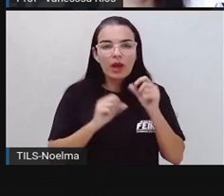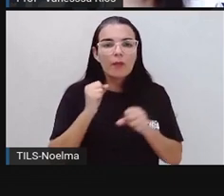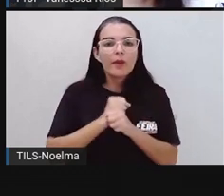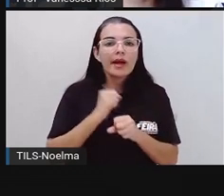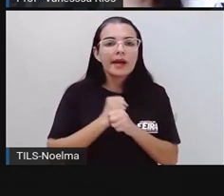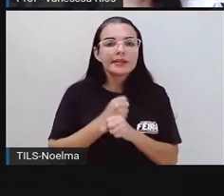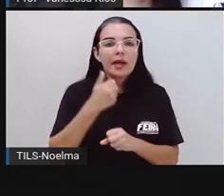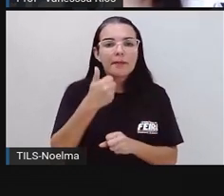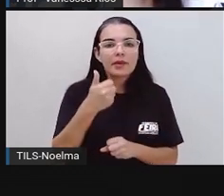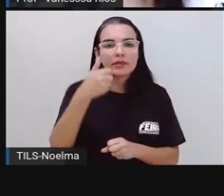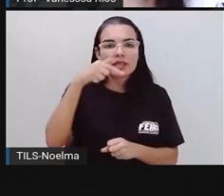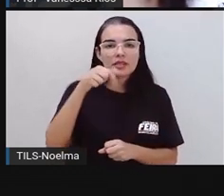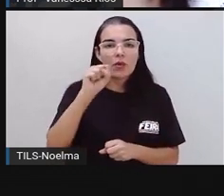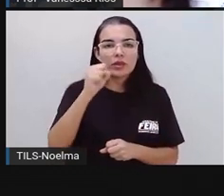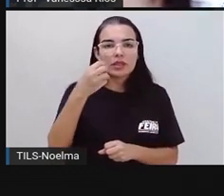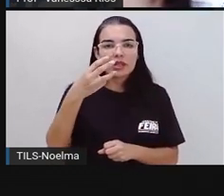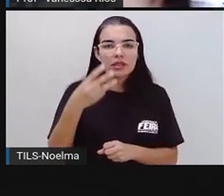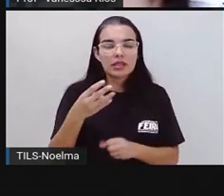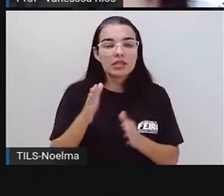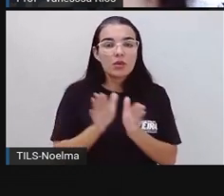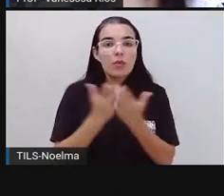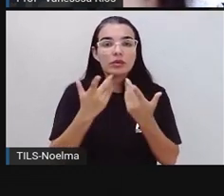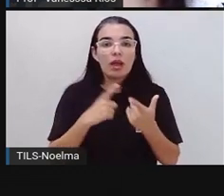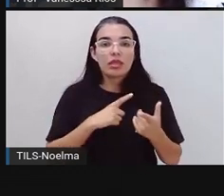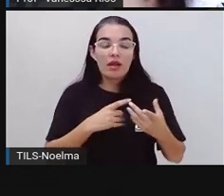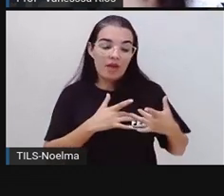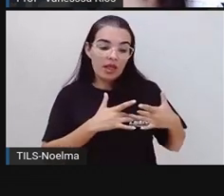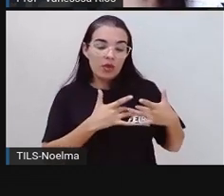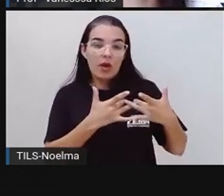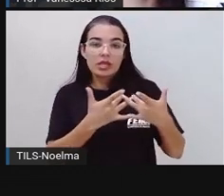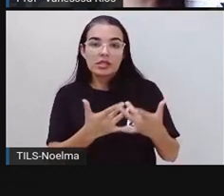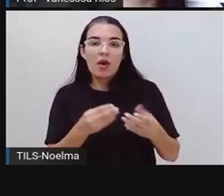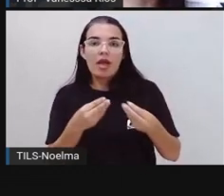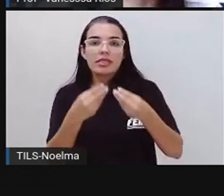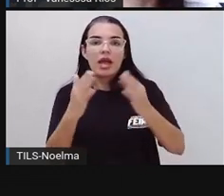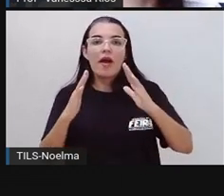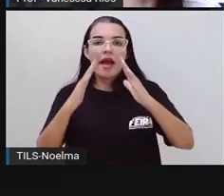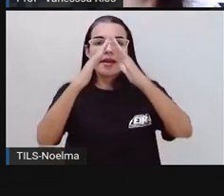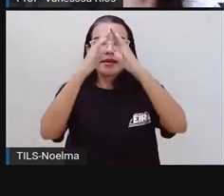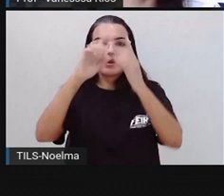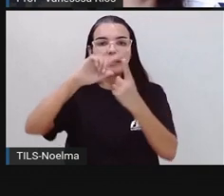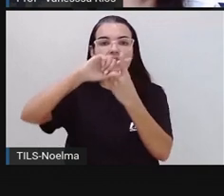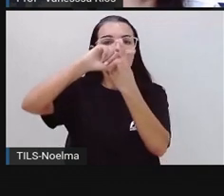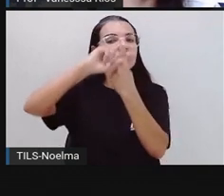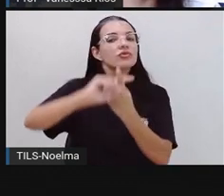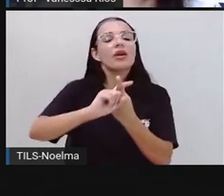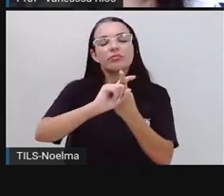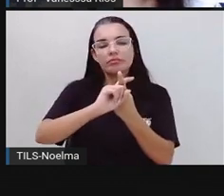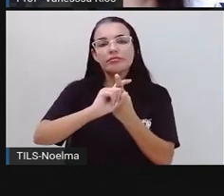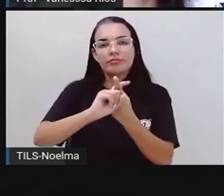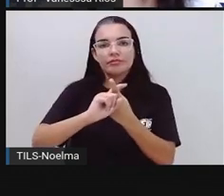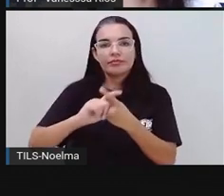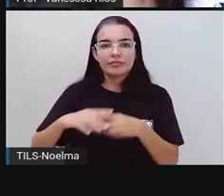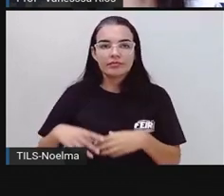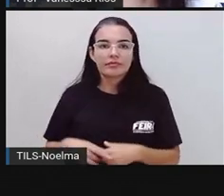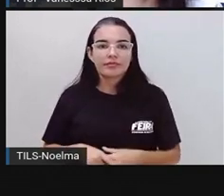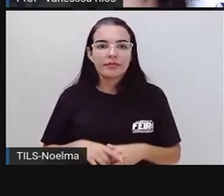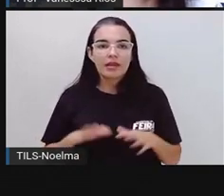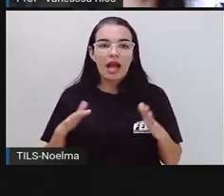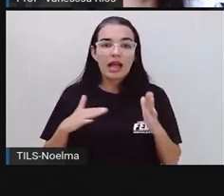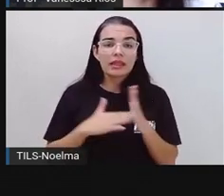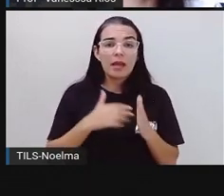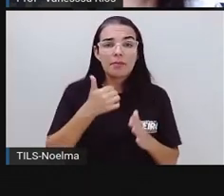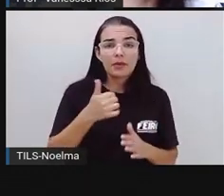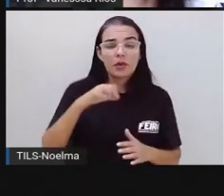quando houve a doação de um terrino para a construção da igreja Senhor do Bom Fim. Até